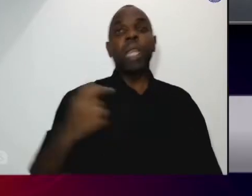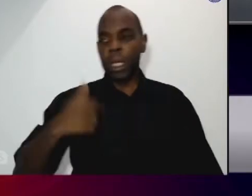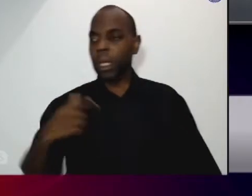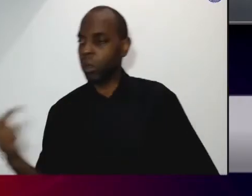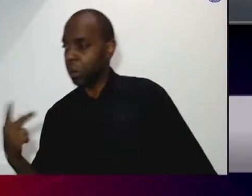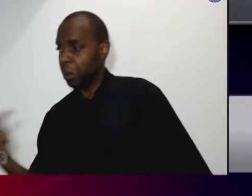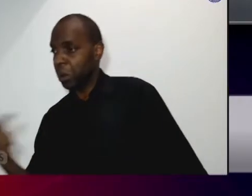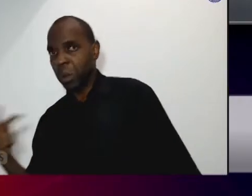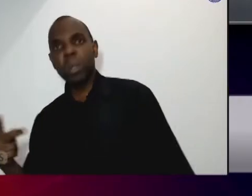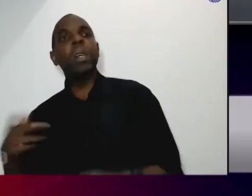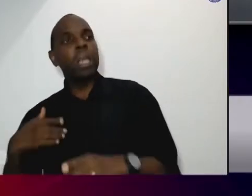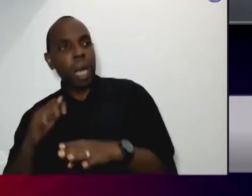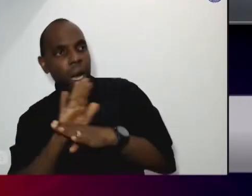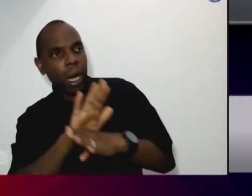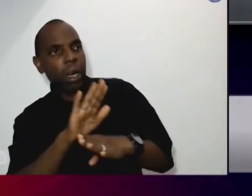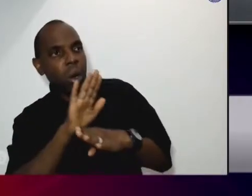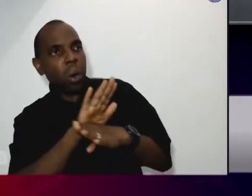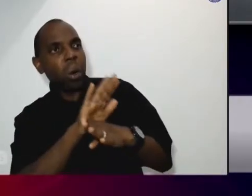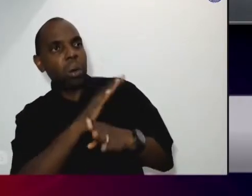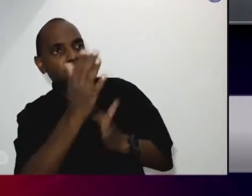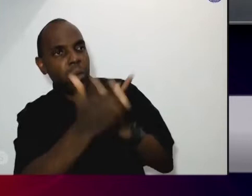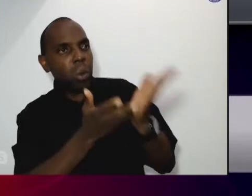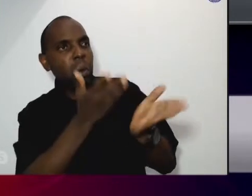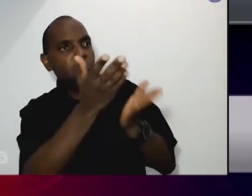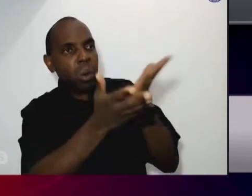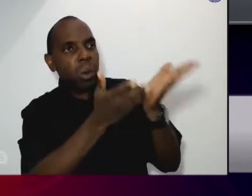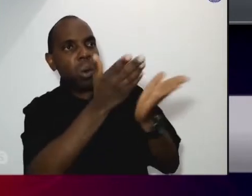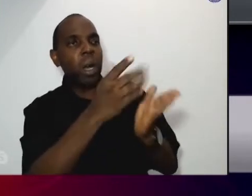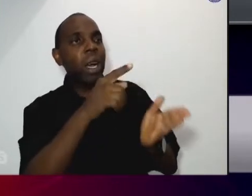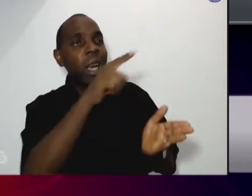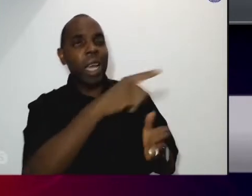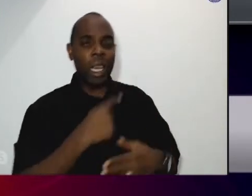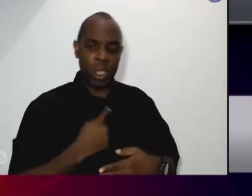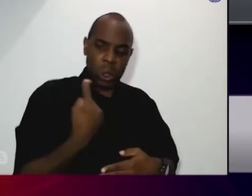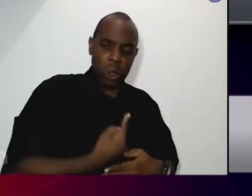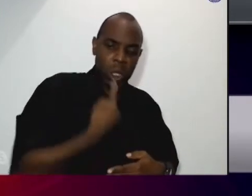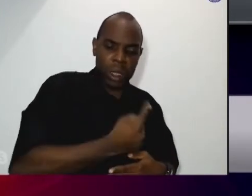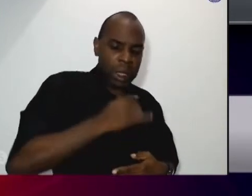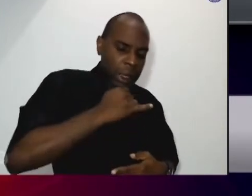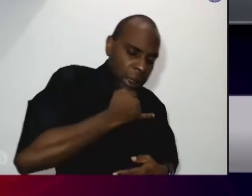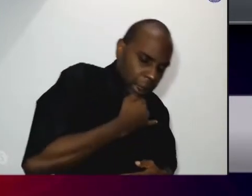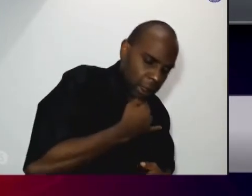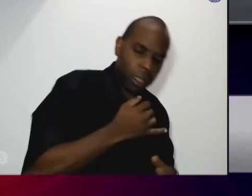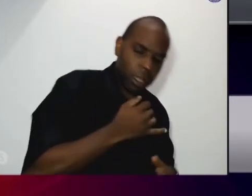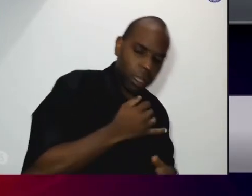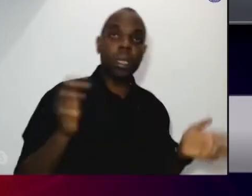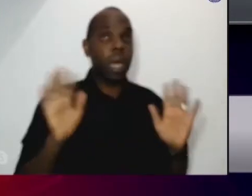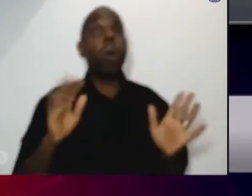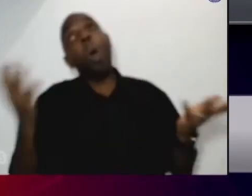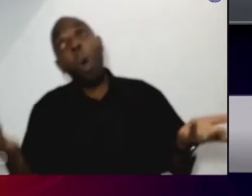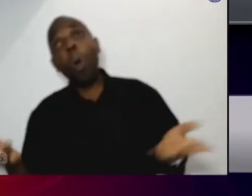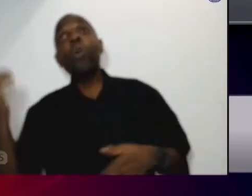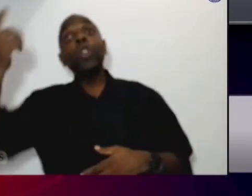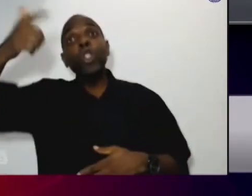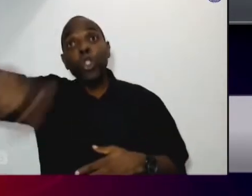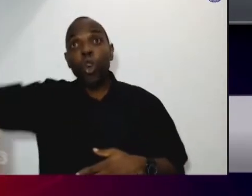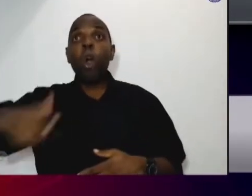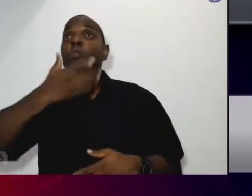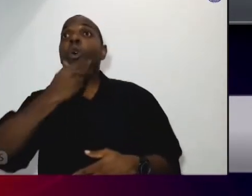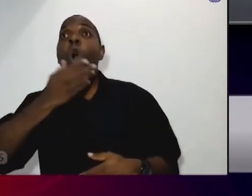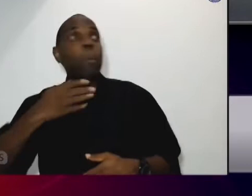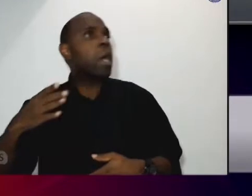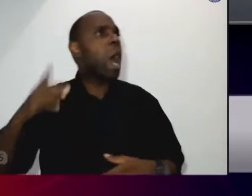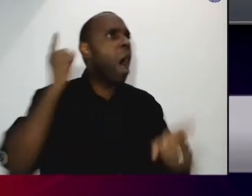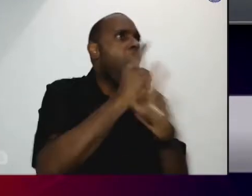receber a medida protetiva cuidando dela para que ela não seja uma vítima novamente daquele agressor daquele